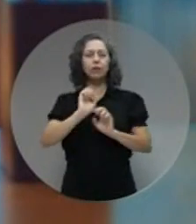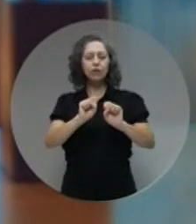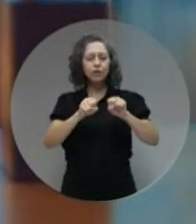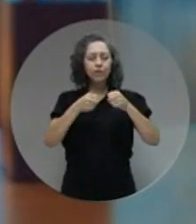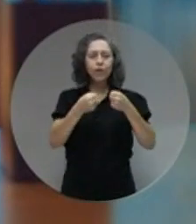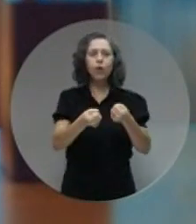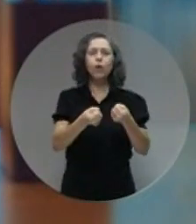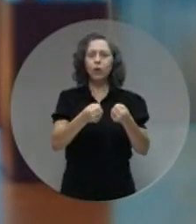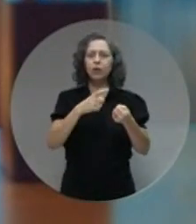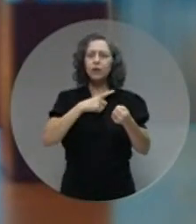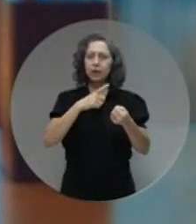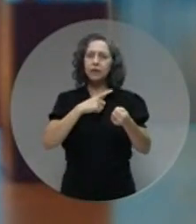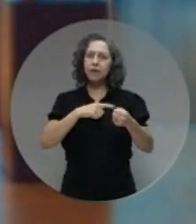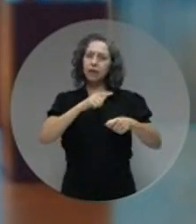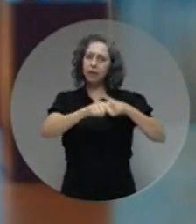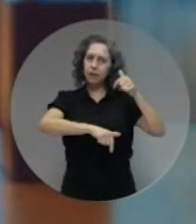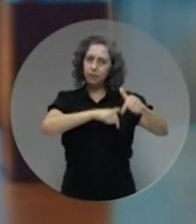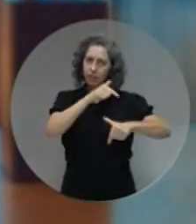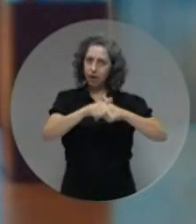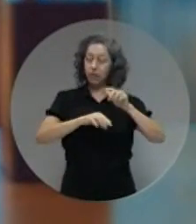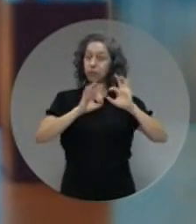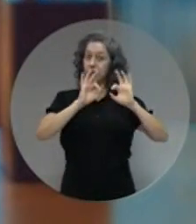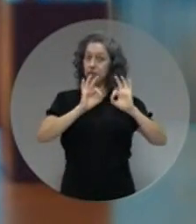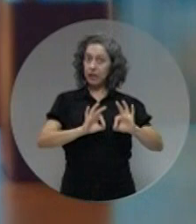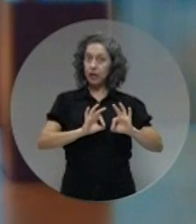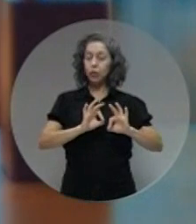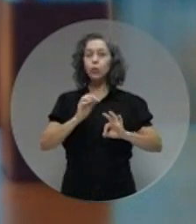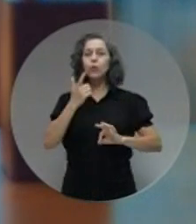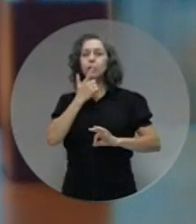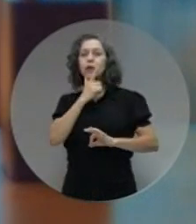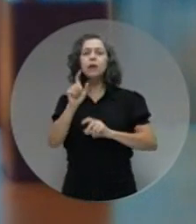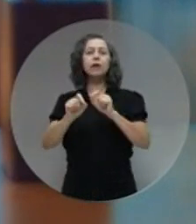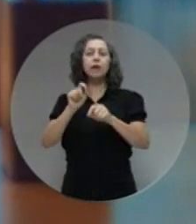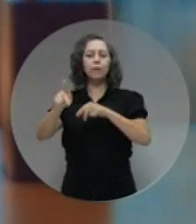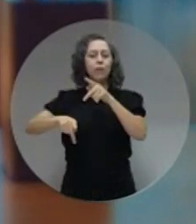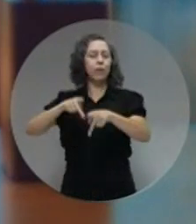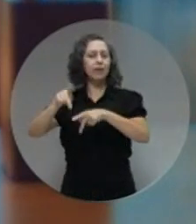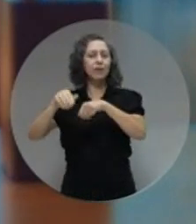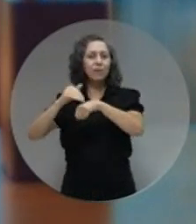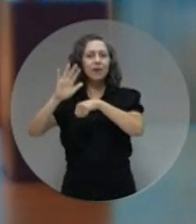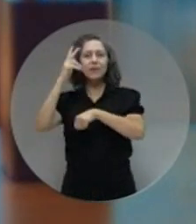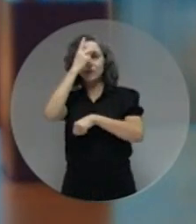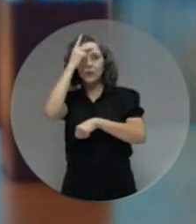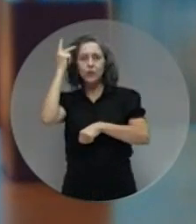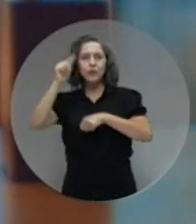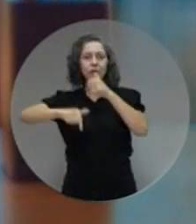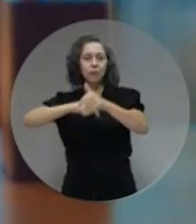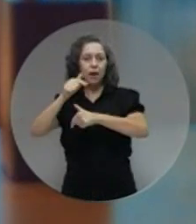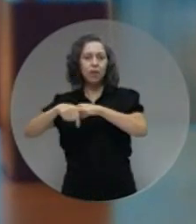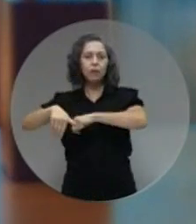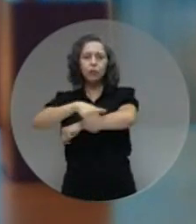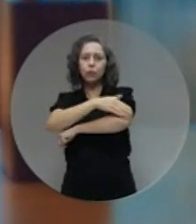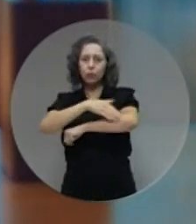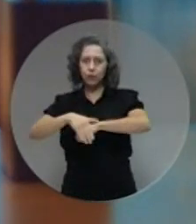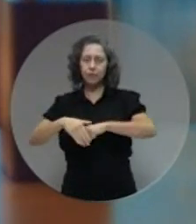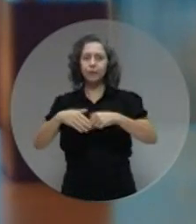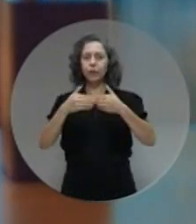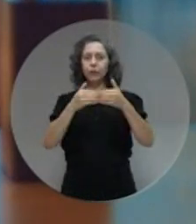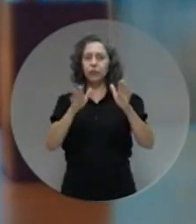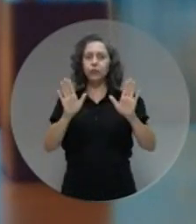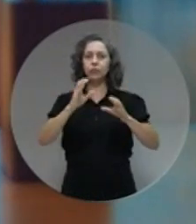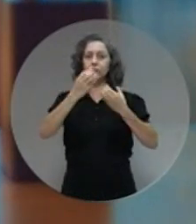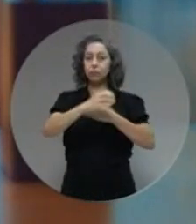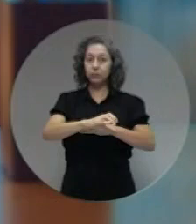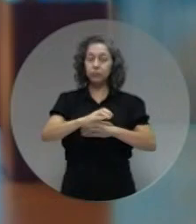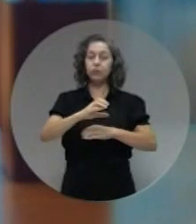Ganham as pessoas que se esforçam para ter o seu emprego, ganham a população com mais homens nas ruas. Vamos